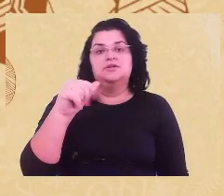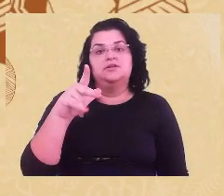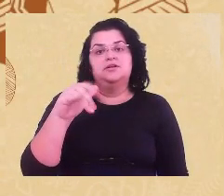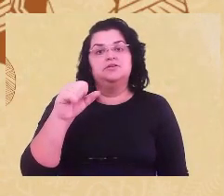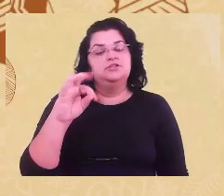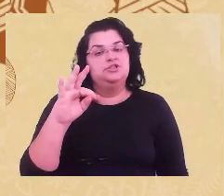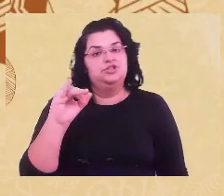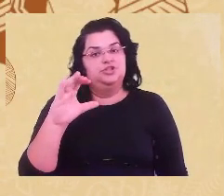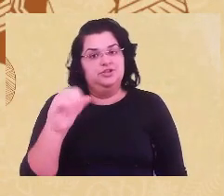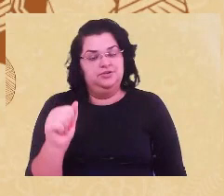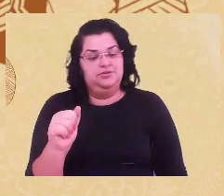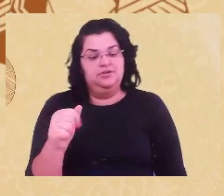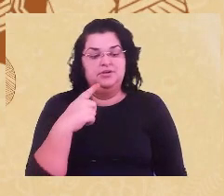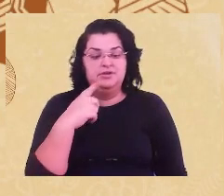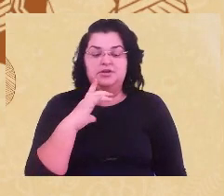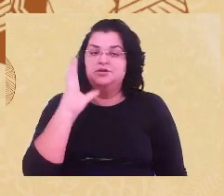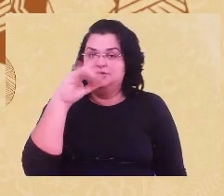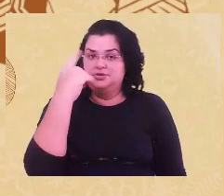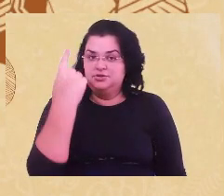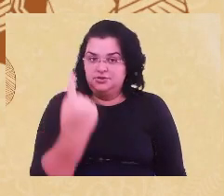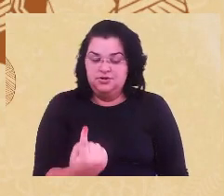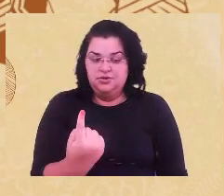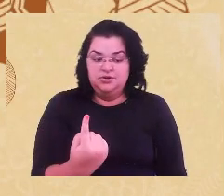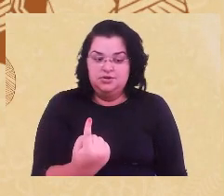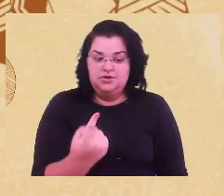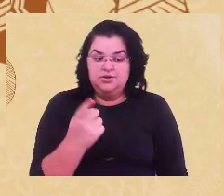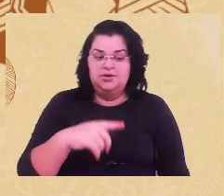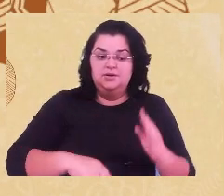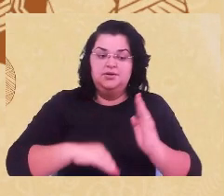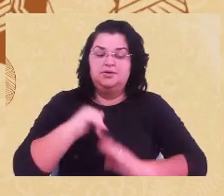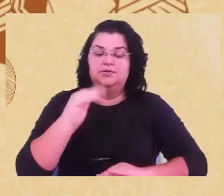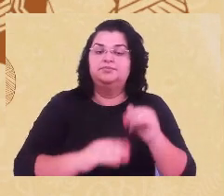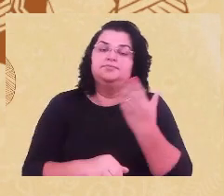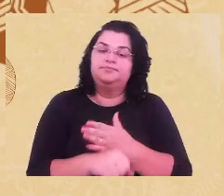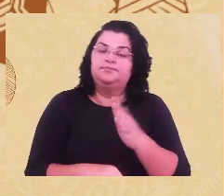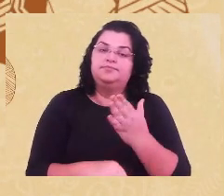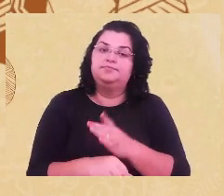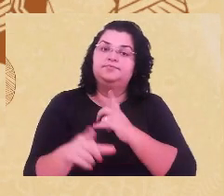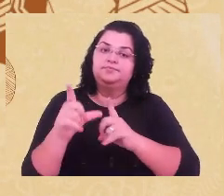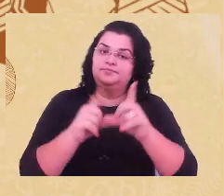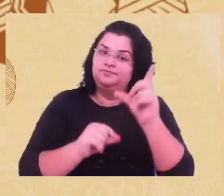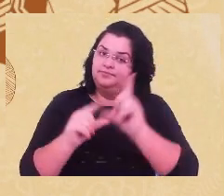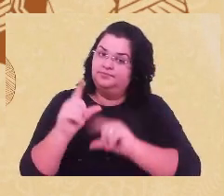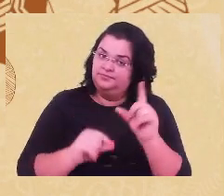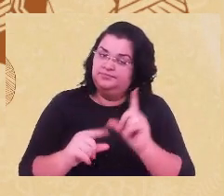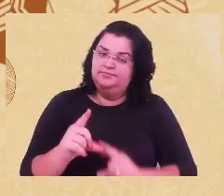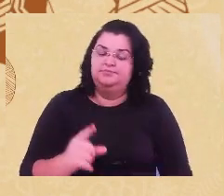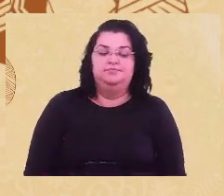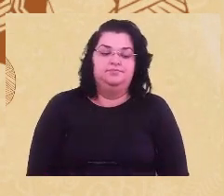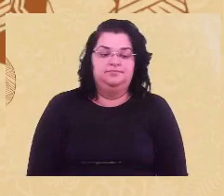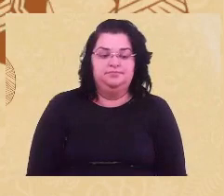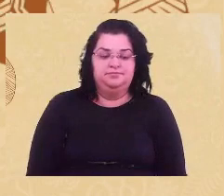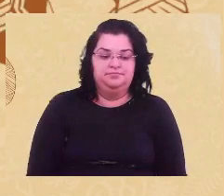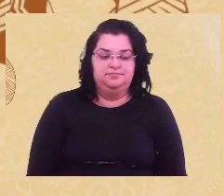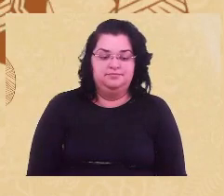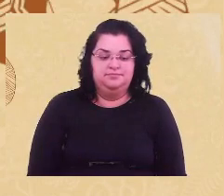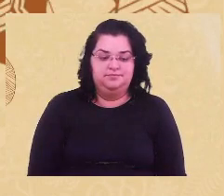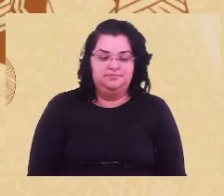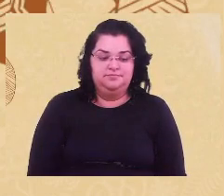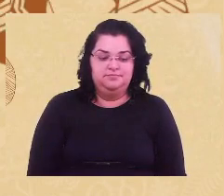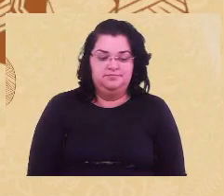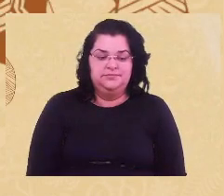por si só, é uma prática libertária. Ou, ao menos, deveria ser. Por isso que eu trago essas coisas.